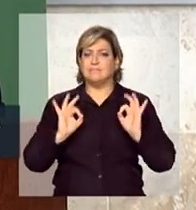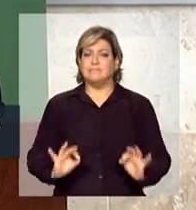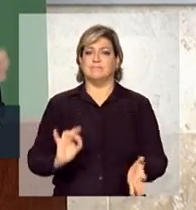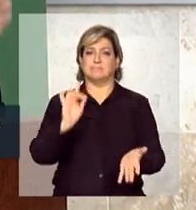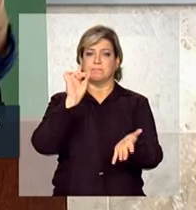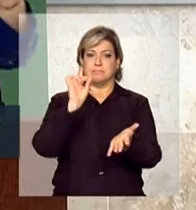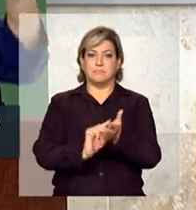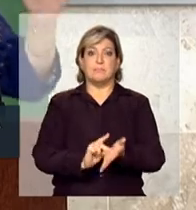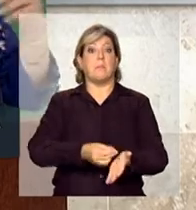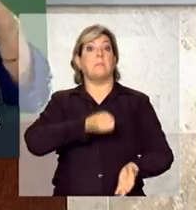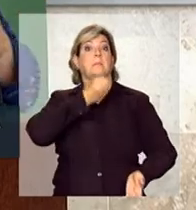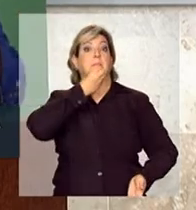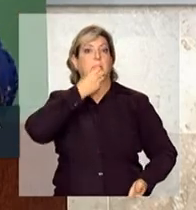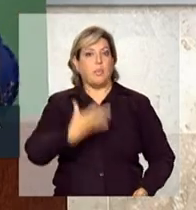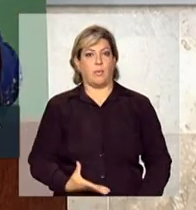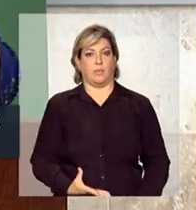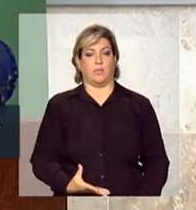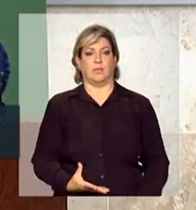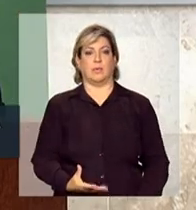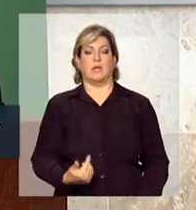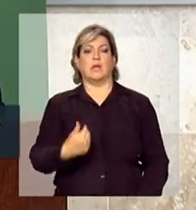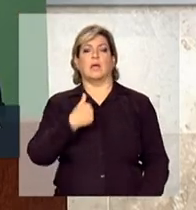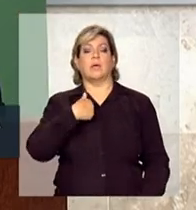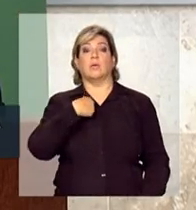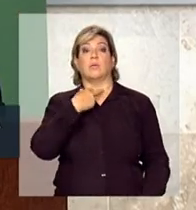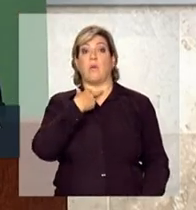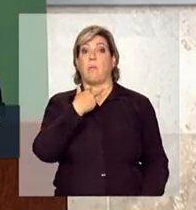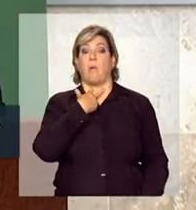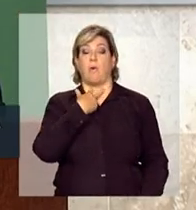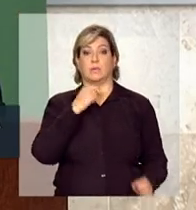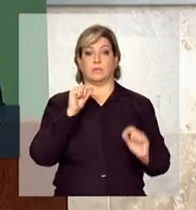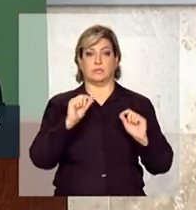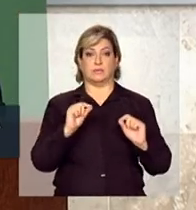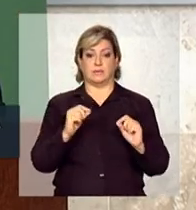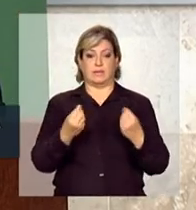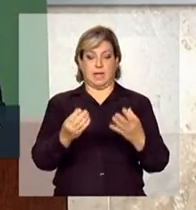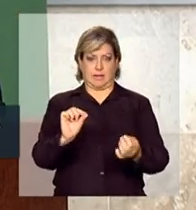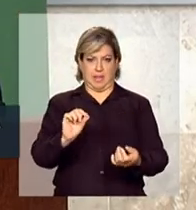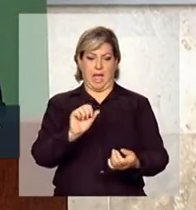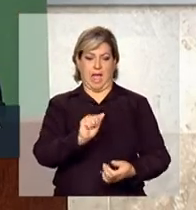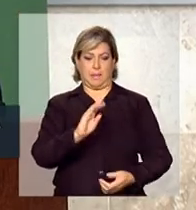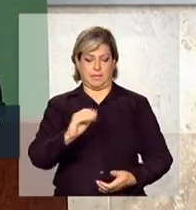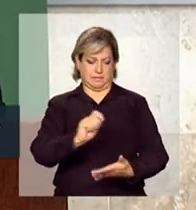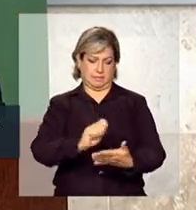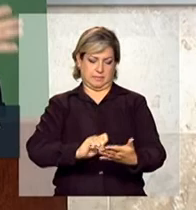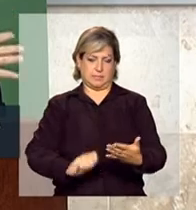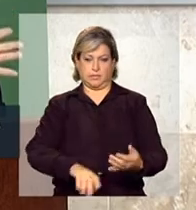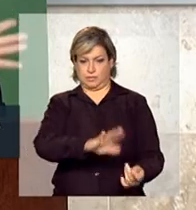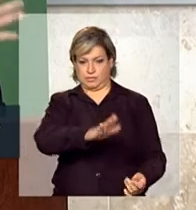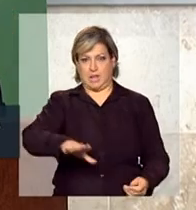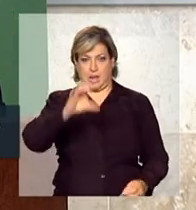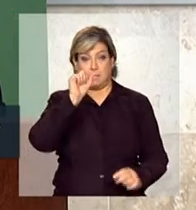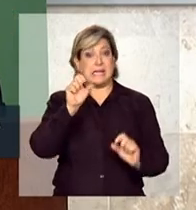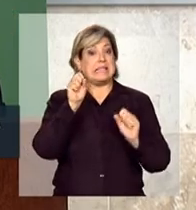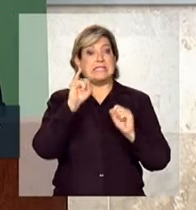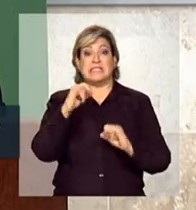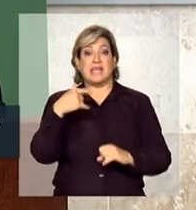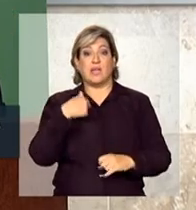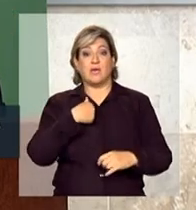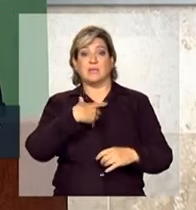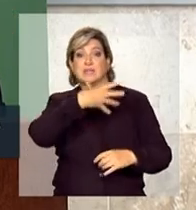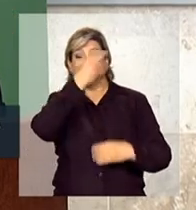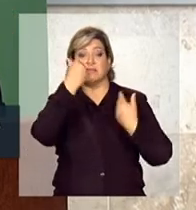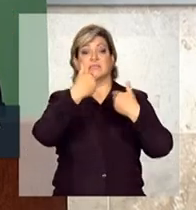efetivo, eu não posso dar valor à alfabetização na idade certa se eu não valorizar o